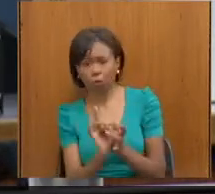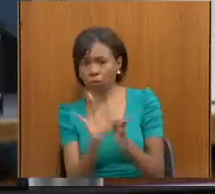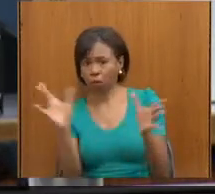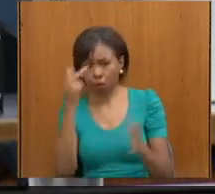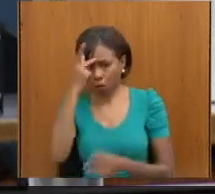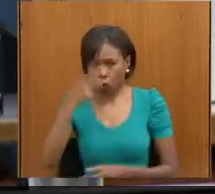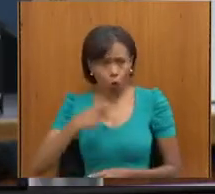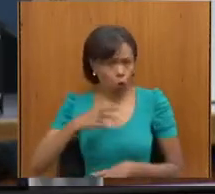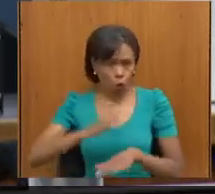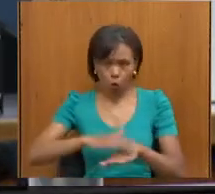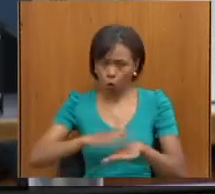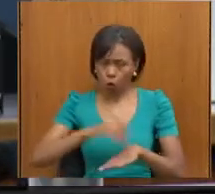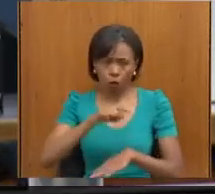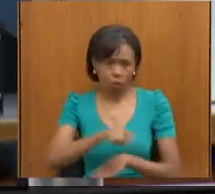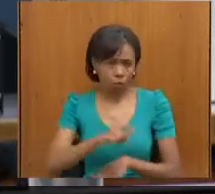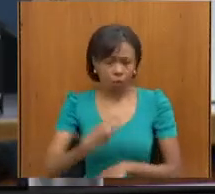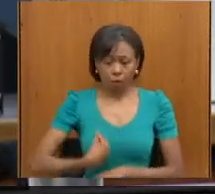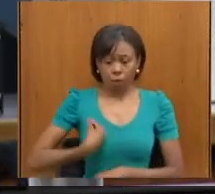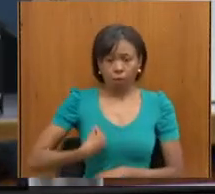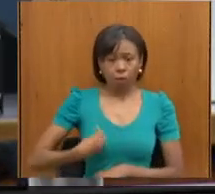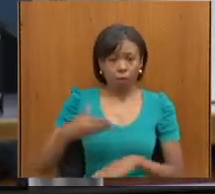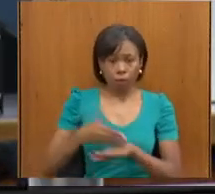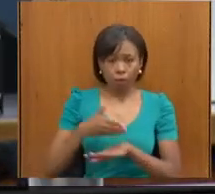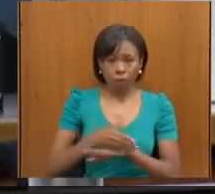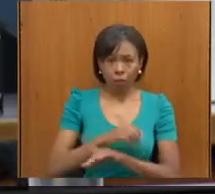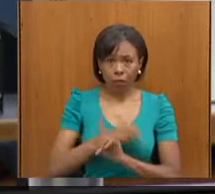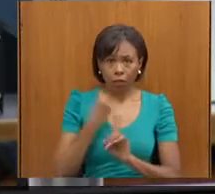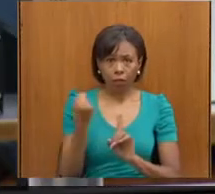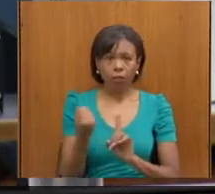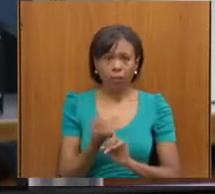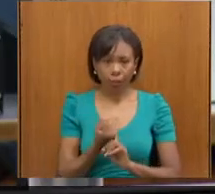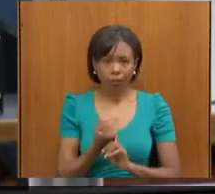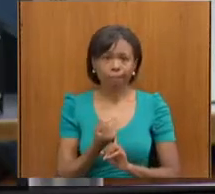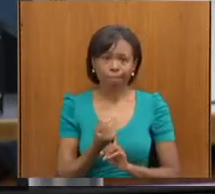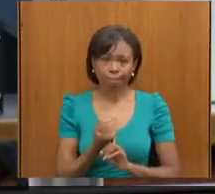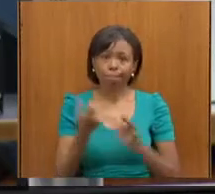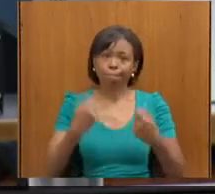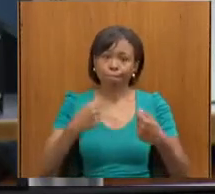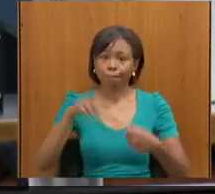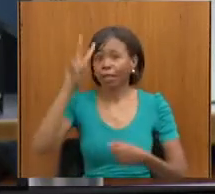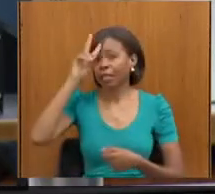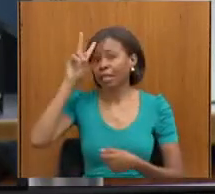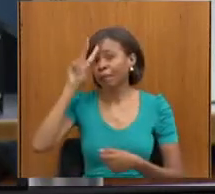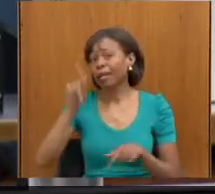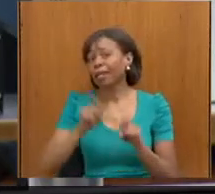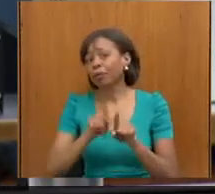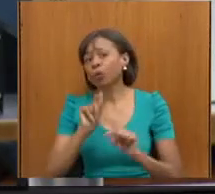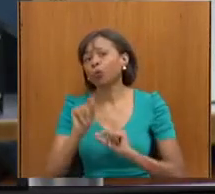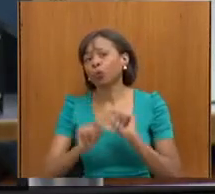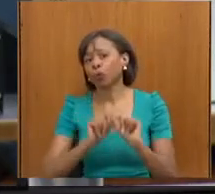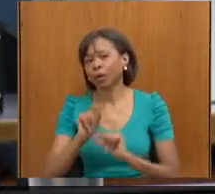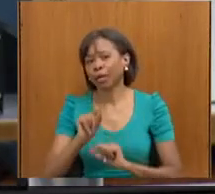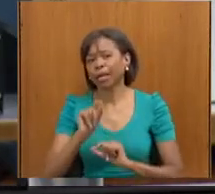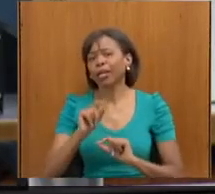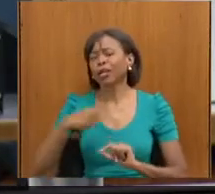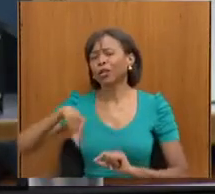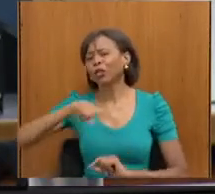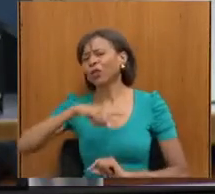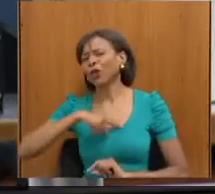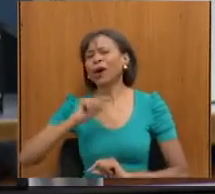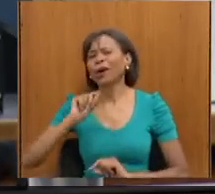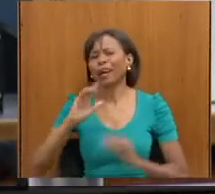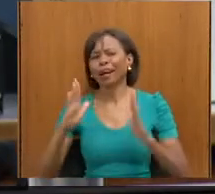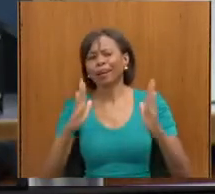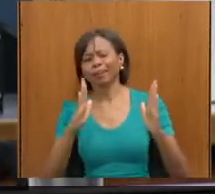social, é independência. A gente tem que lembrar também que a gente está na era da chamada